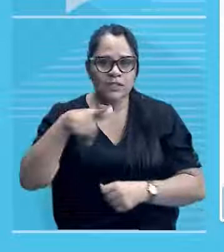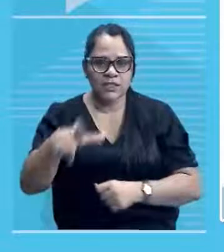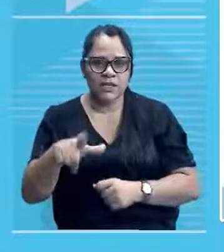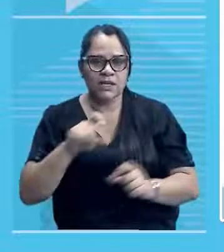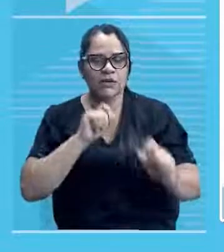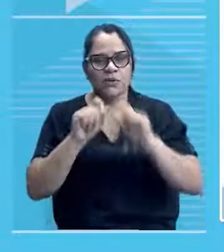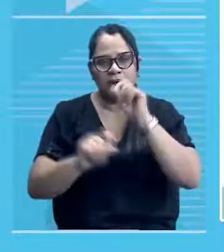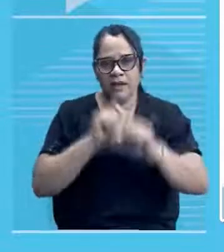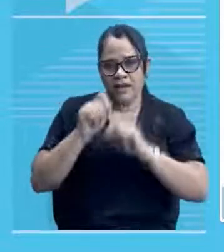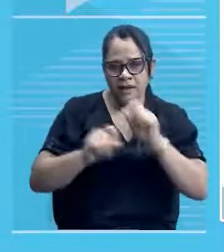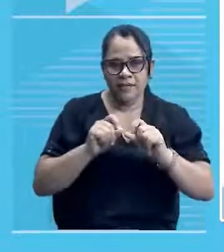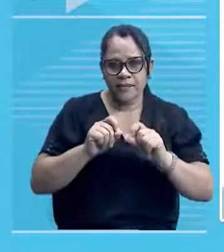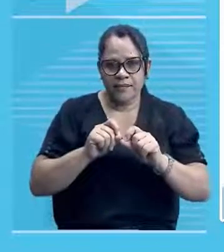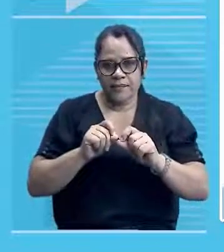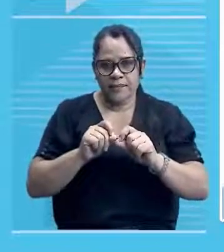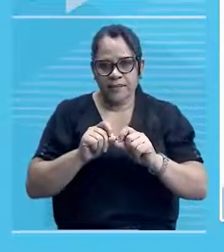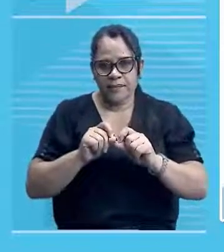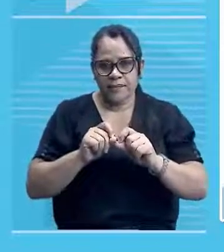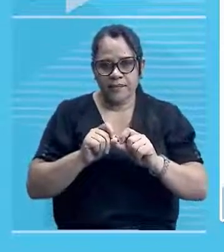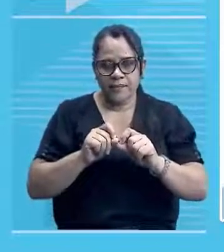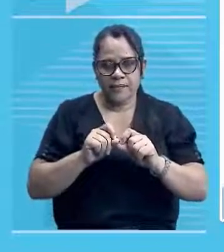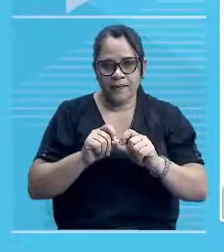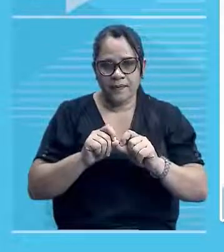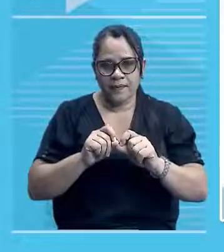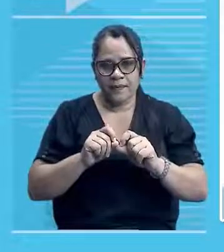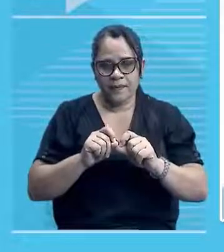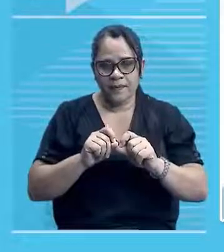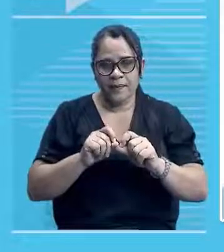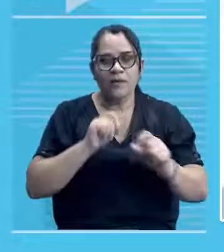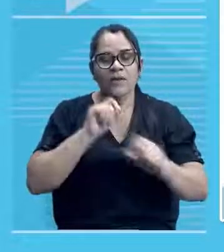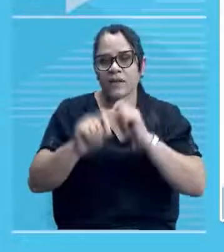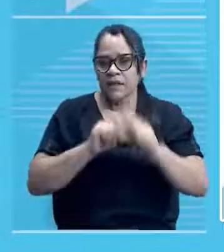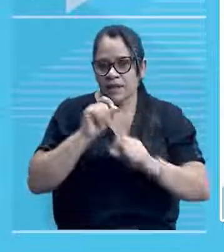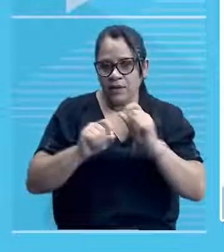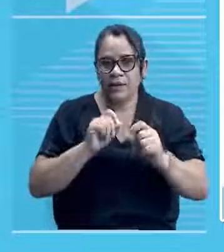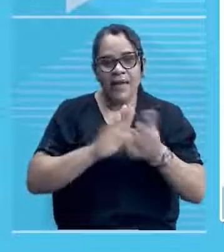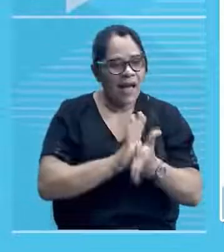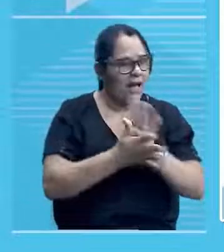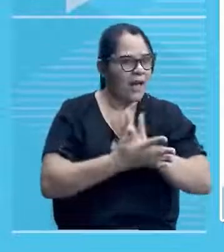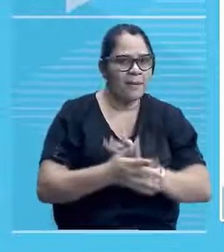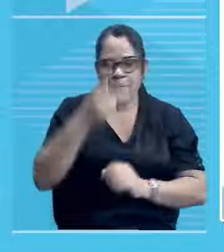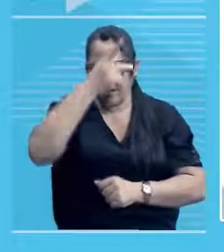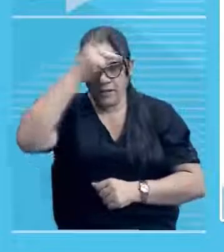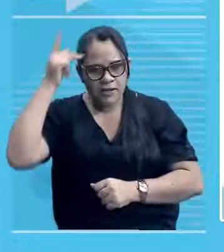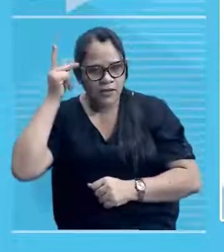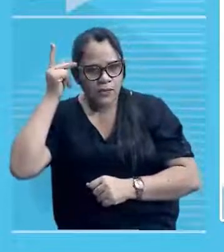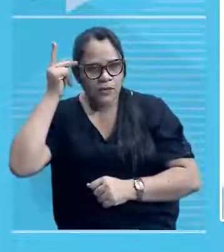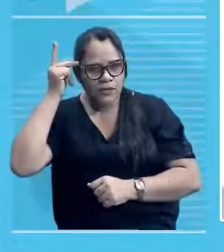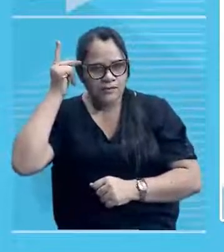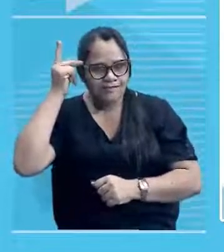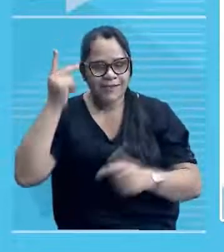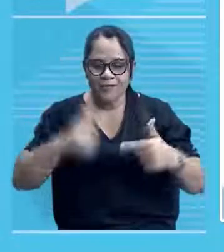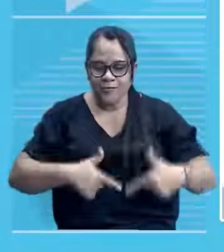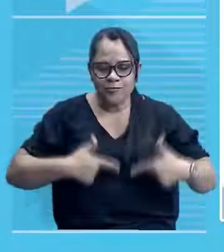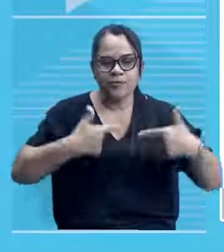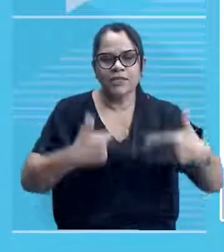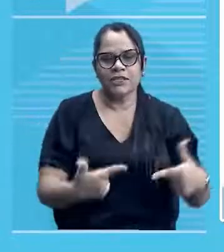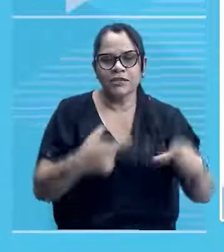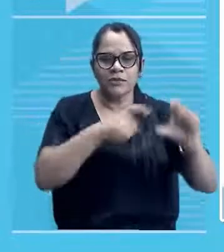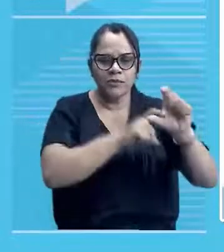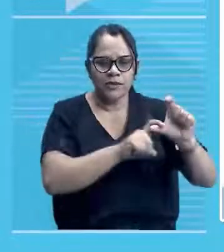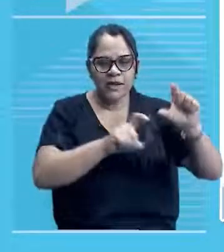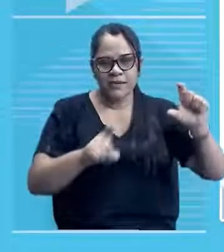derrotar essas pessoas, né? Que estavam lutando por independência, Essas pessoas que estavam... Que como